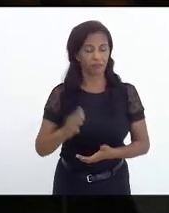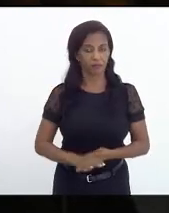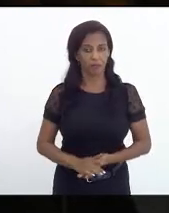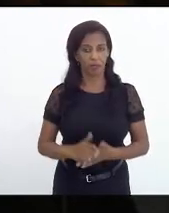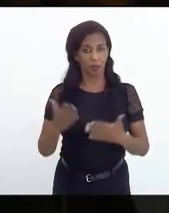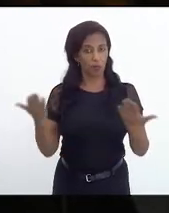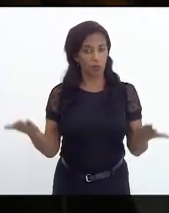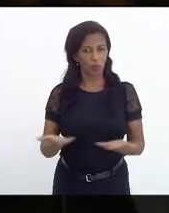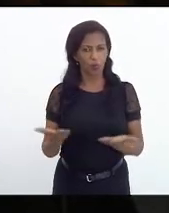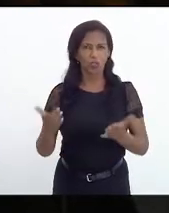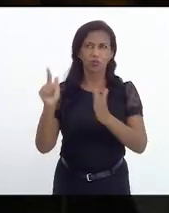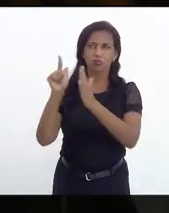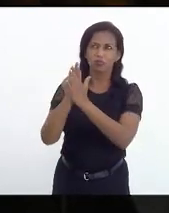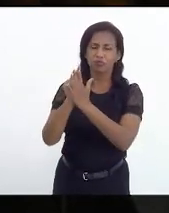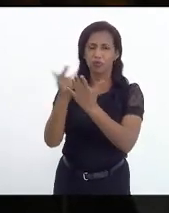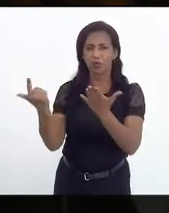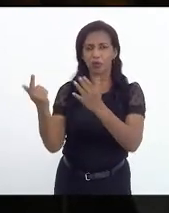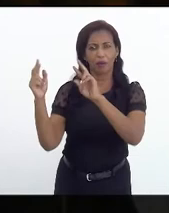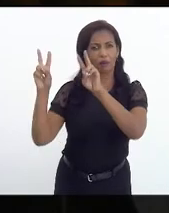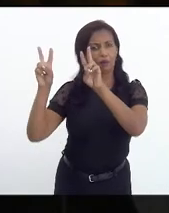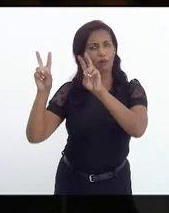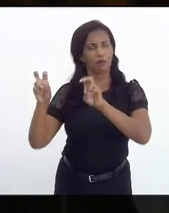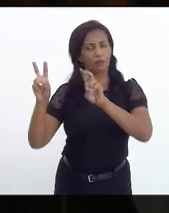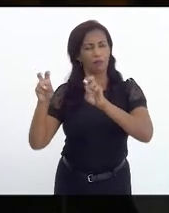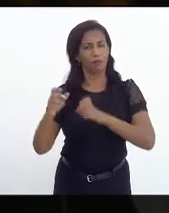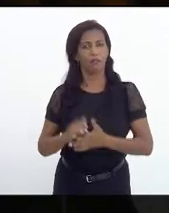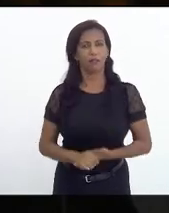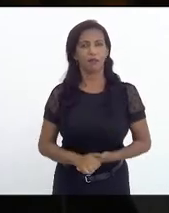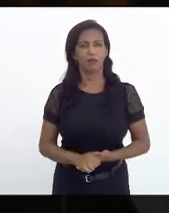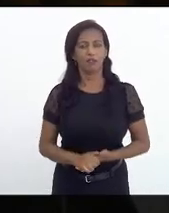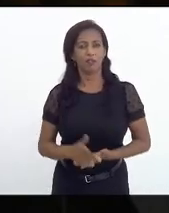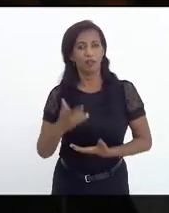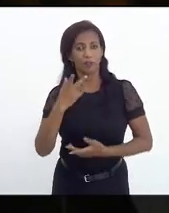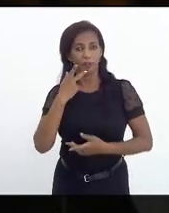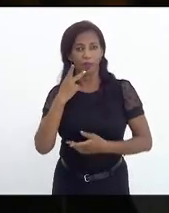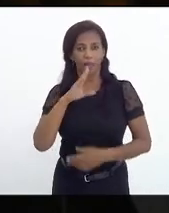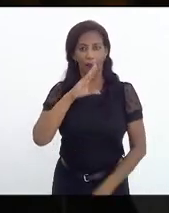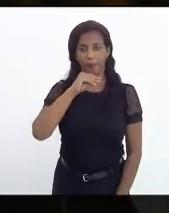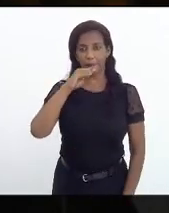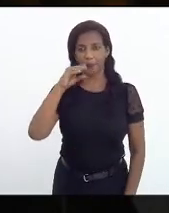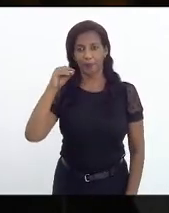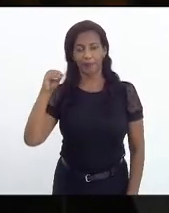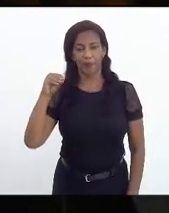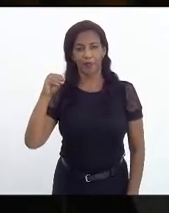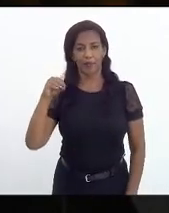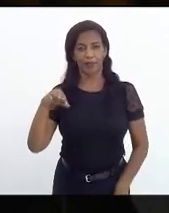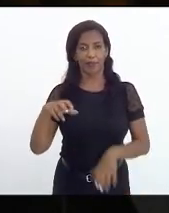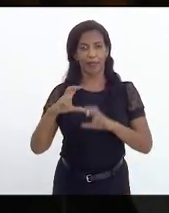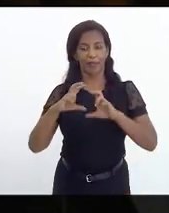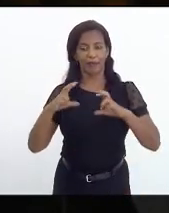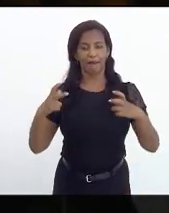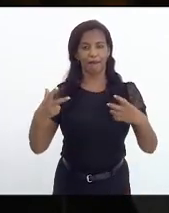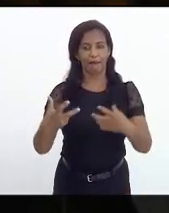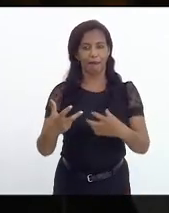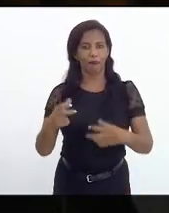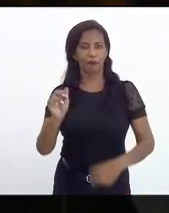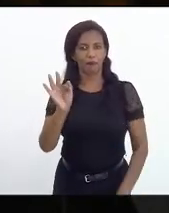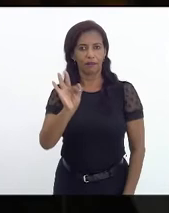tem a matéria jornalística vindo da boca do presidente da Câmara Federal,